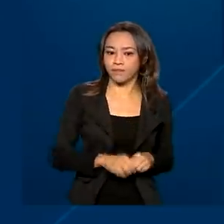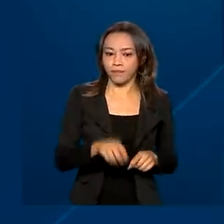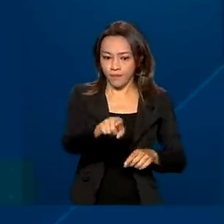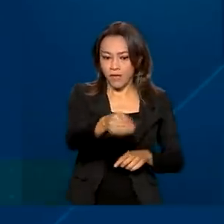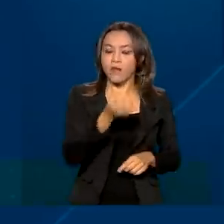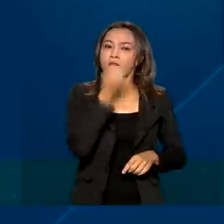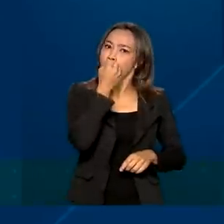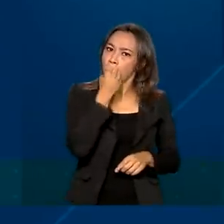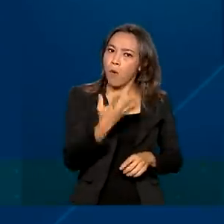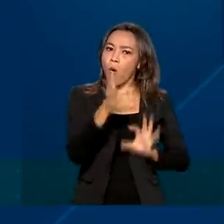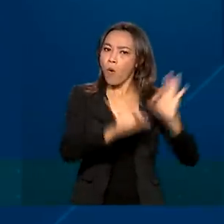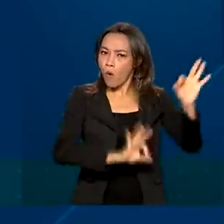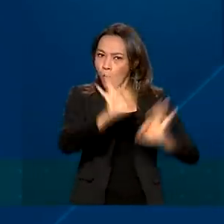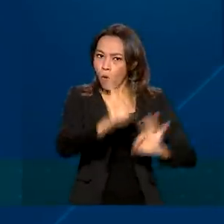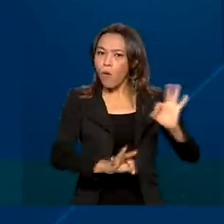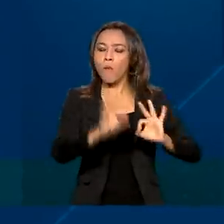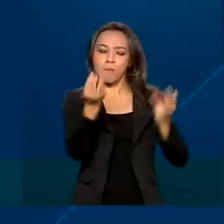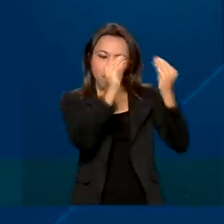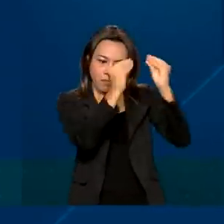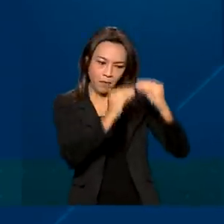ter uma boa sinalização,